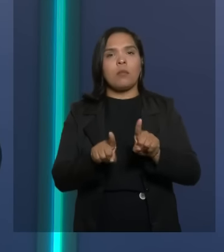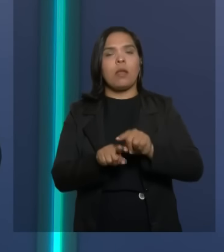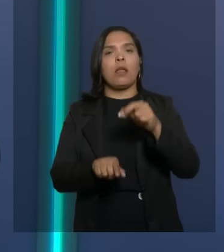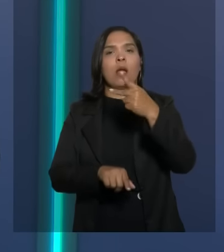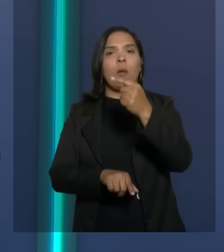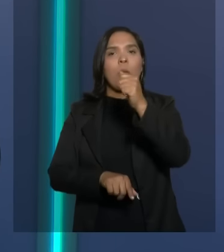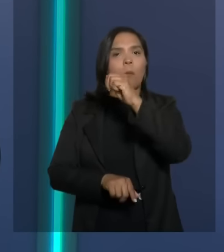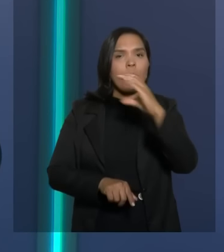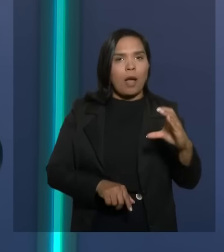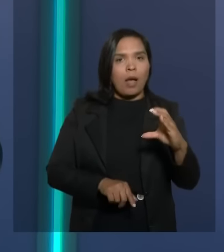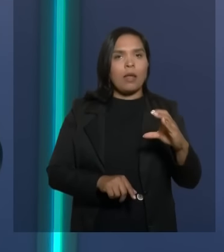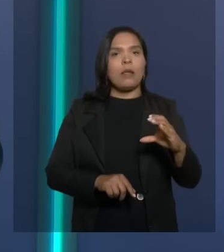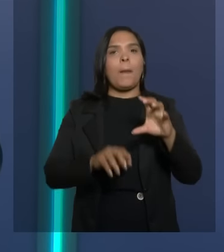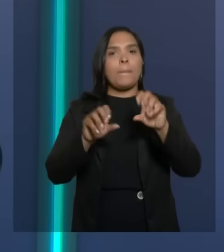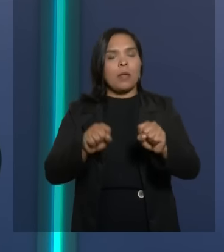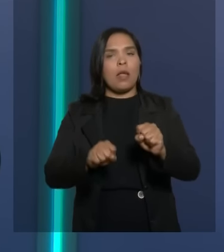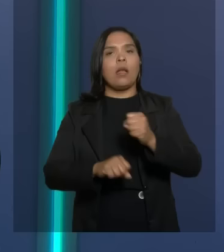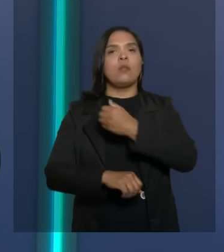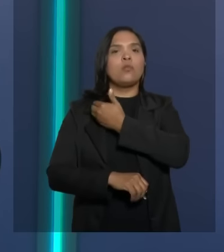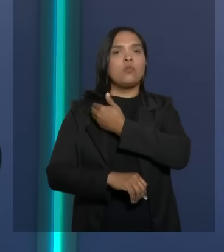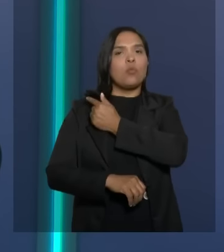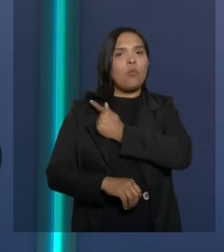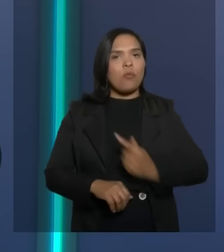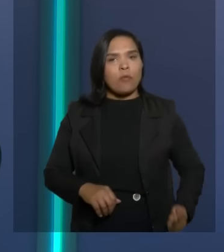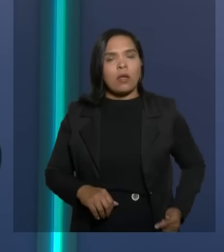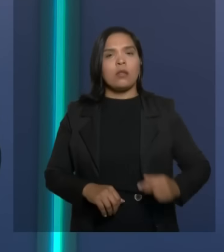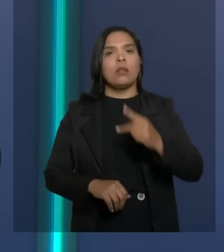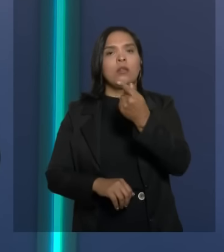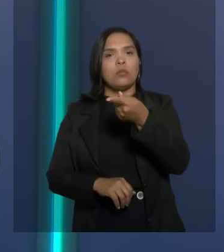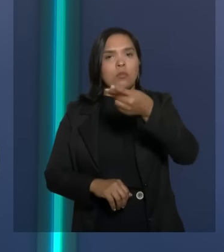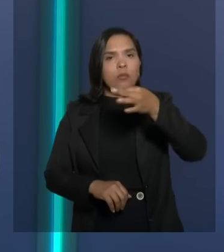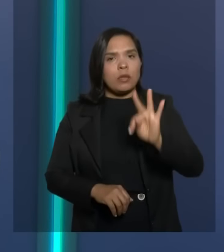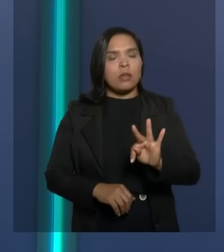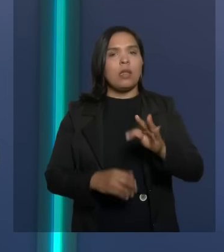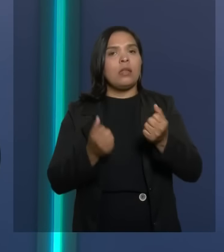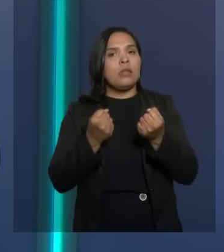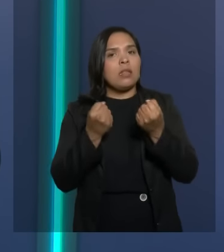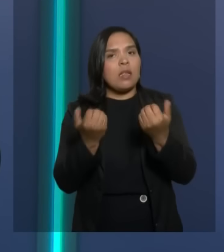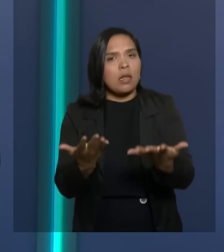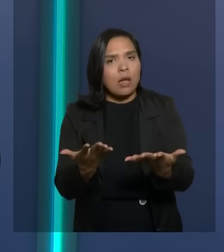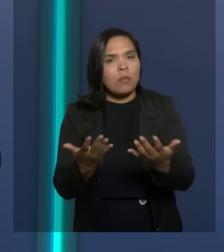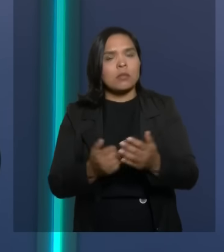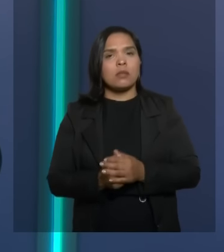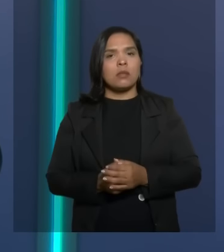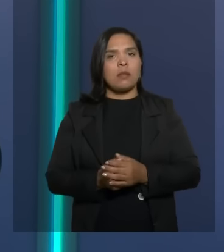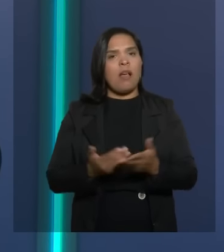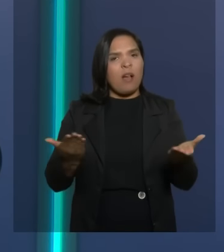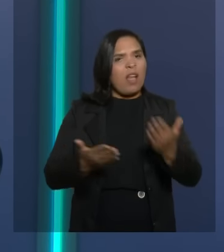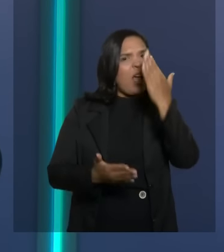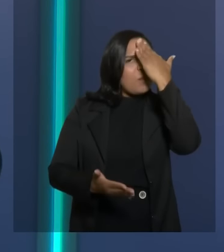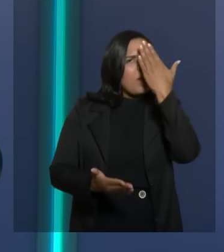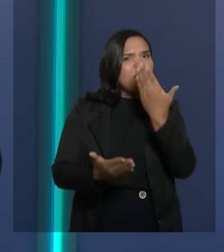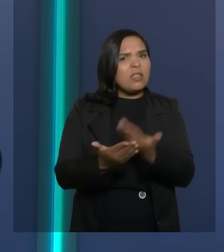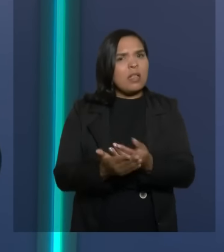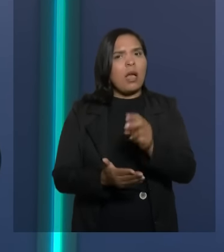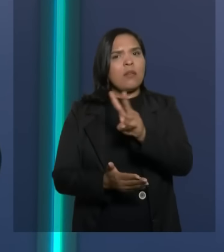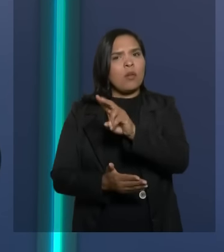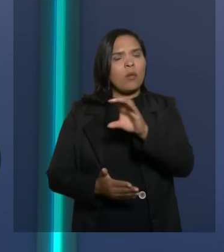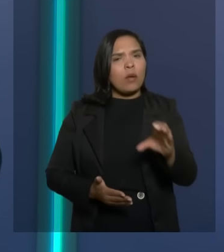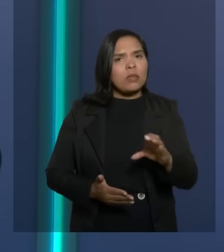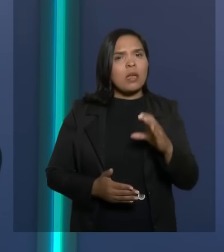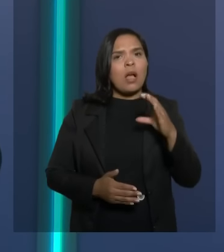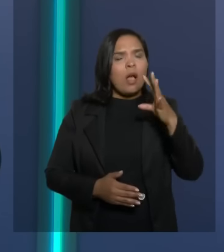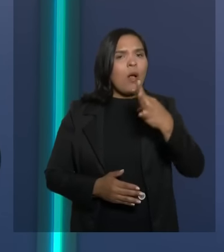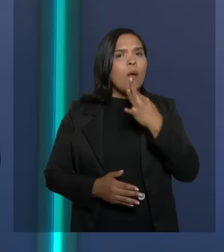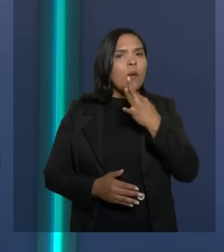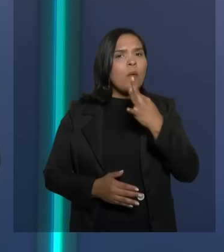foi tomado lá no governo do PT e que nós entregamos, agora dá para acreditar, Vitória da Conquista conheceu a perimetral